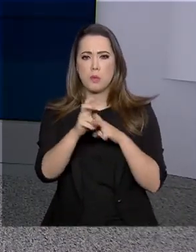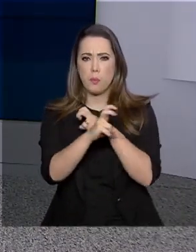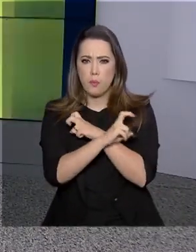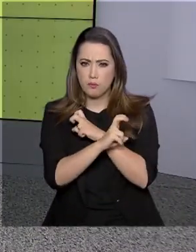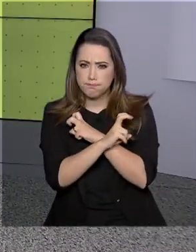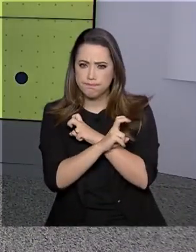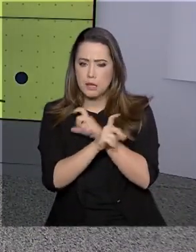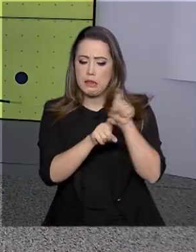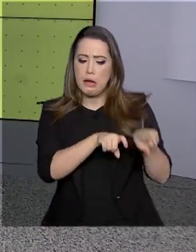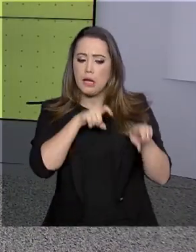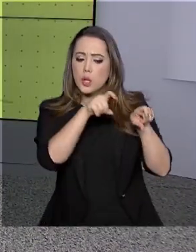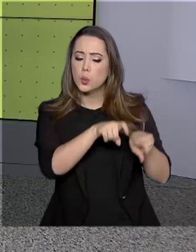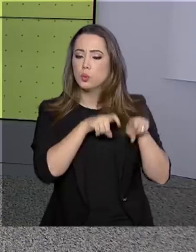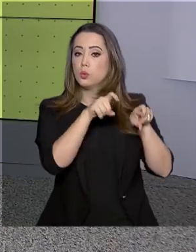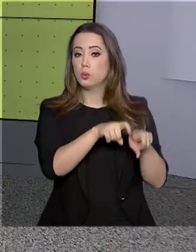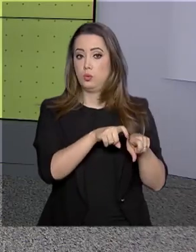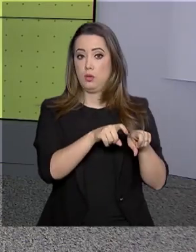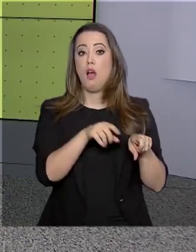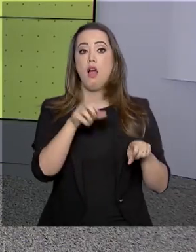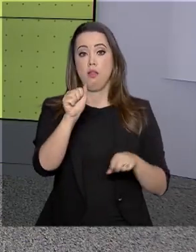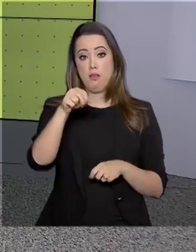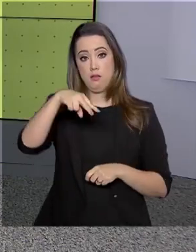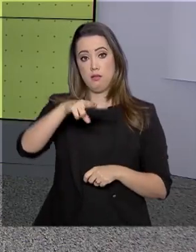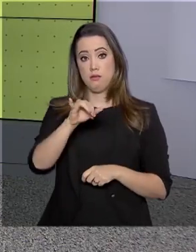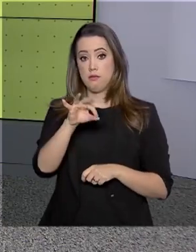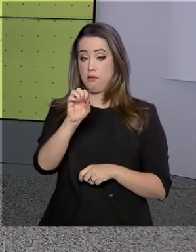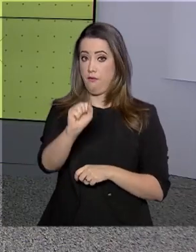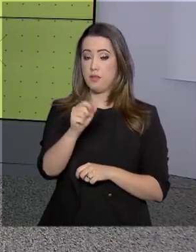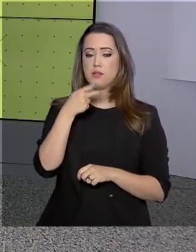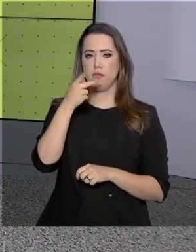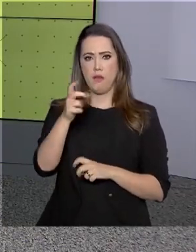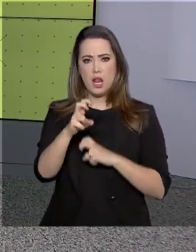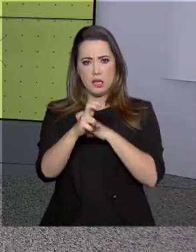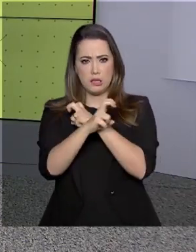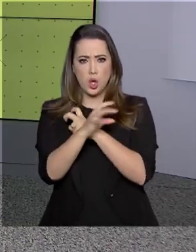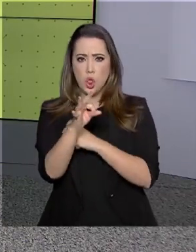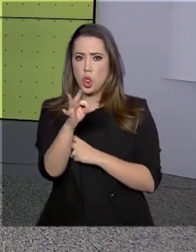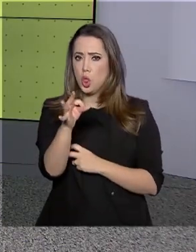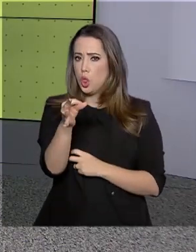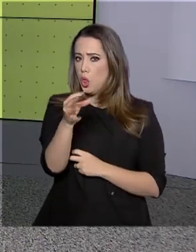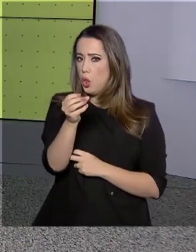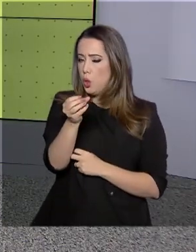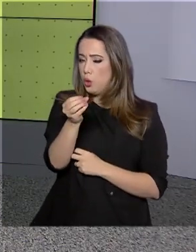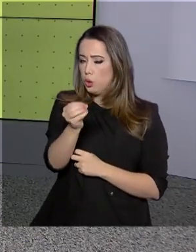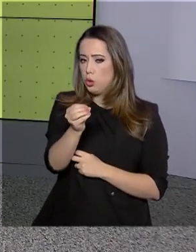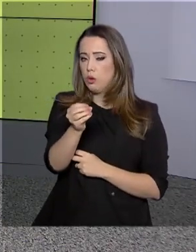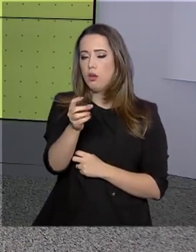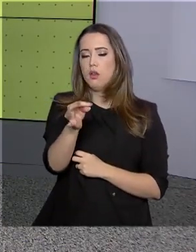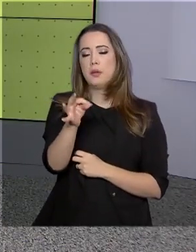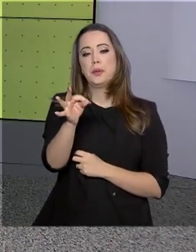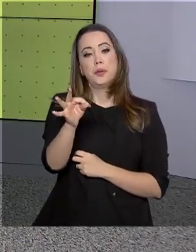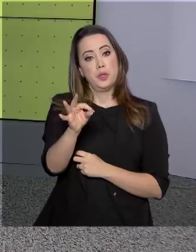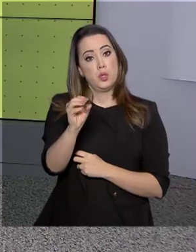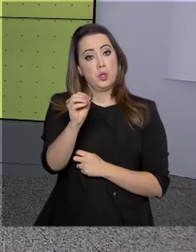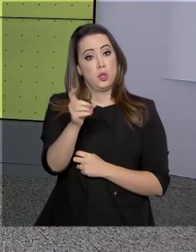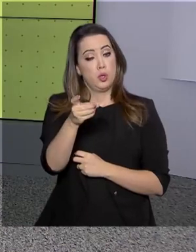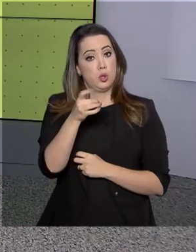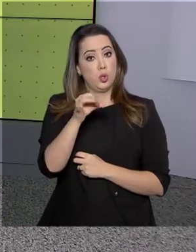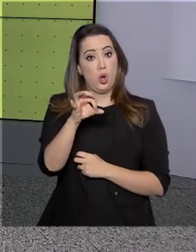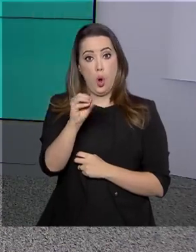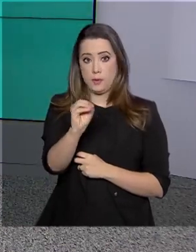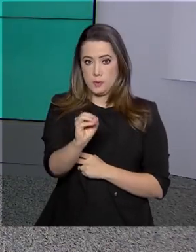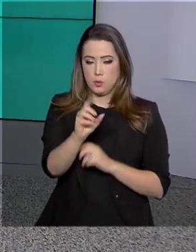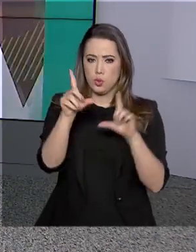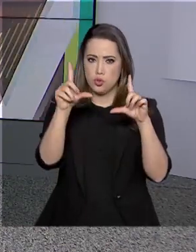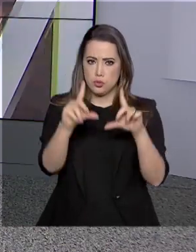modernos, a Anvisa garante que o nível tóxico dos produtos vem diminuindo ao longo dos anos. Para o governo brasileiro, o consumo dos alimentos